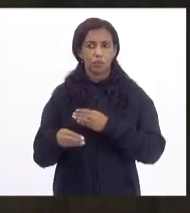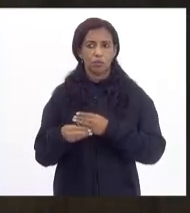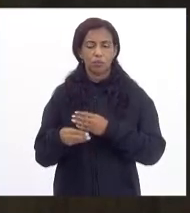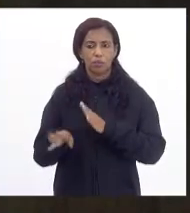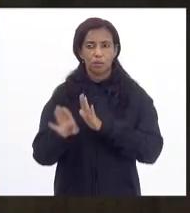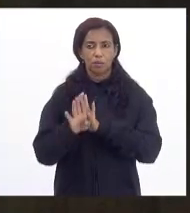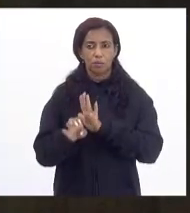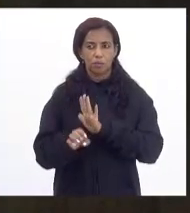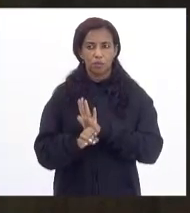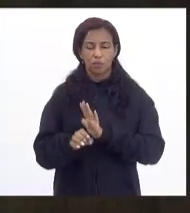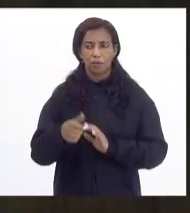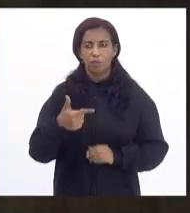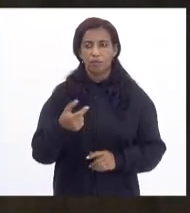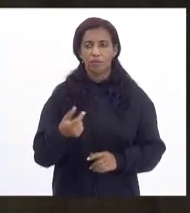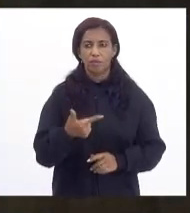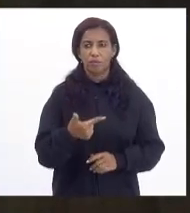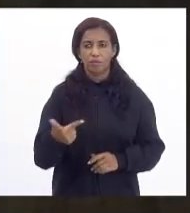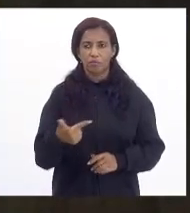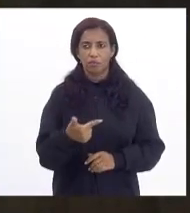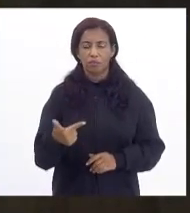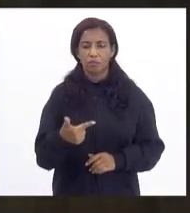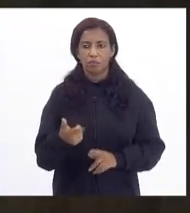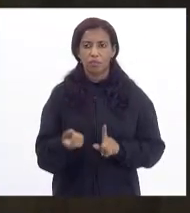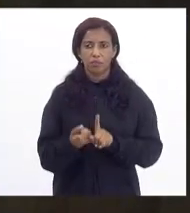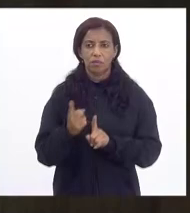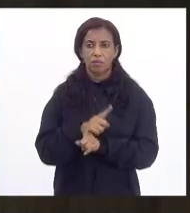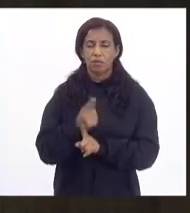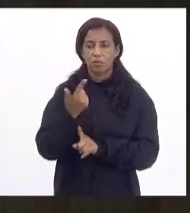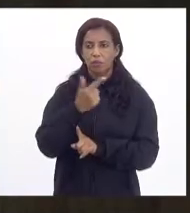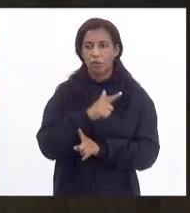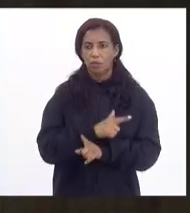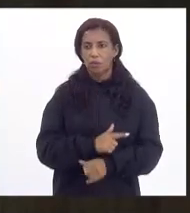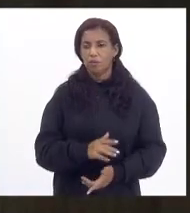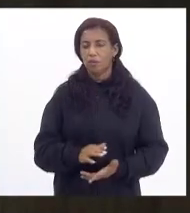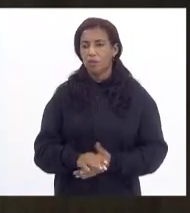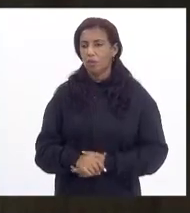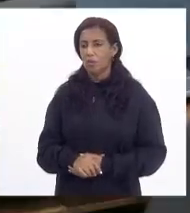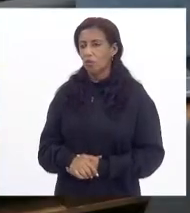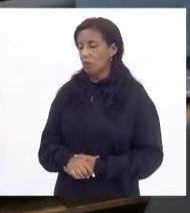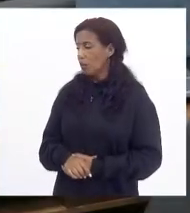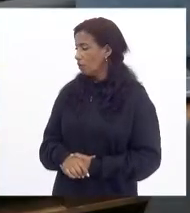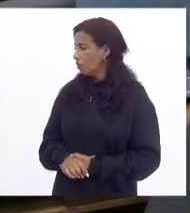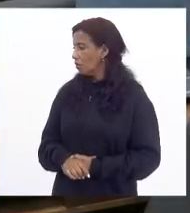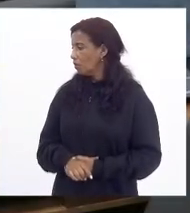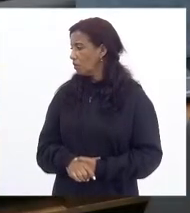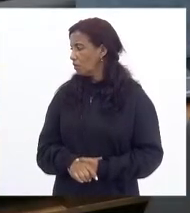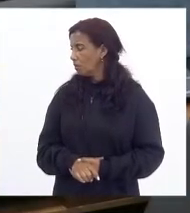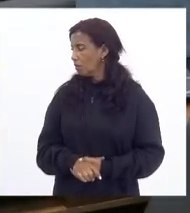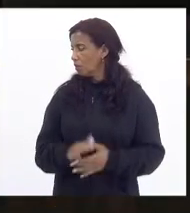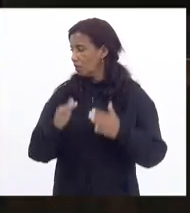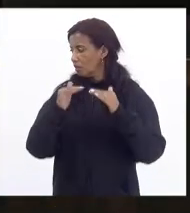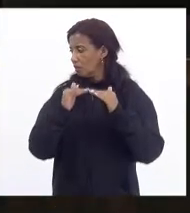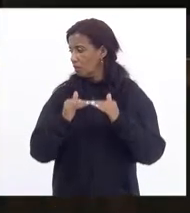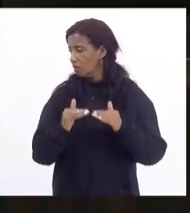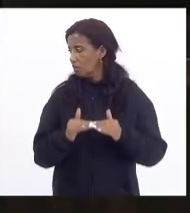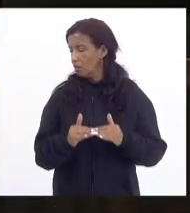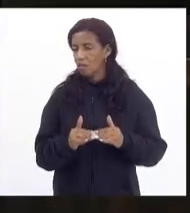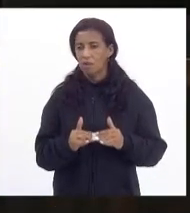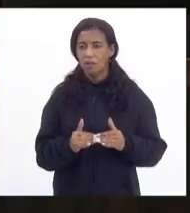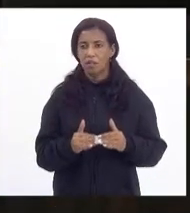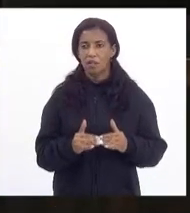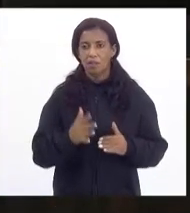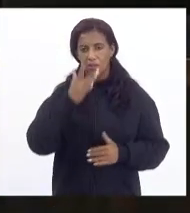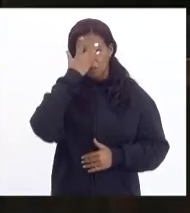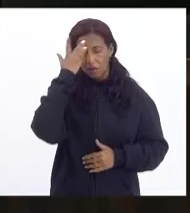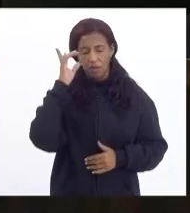às emendas 20 e 22 e contrário às demais emendas. Para emitir, para ser pela comissão de pessoa